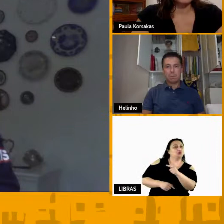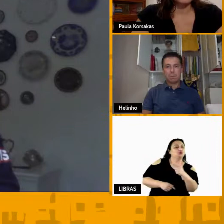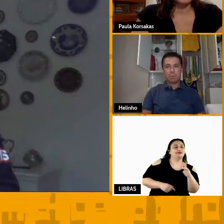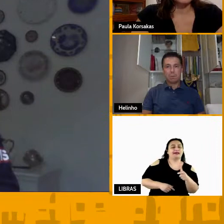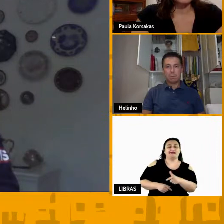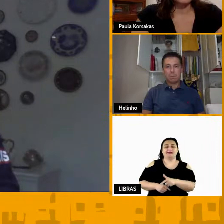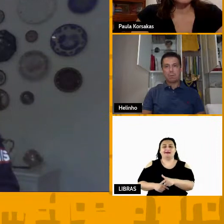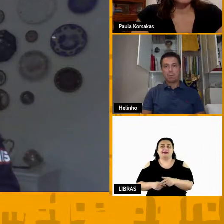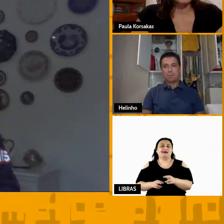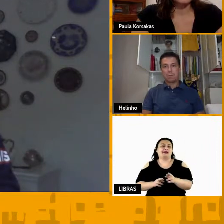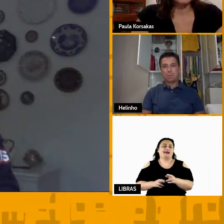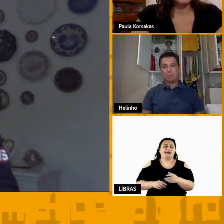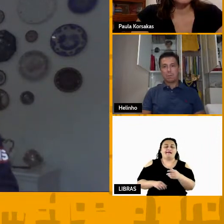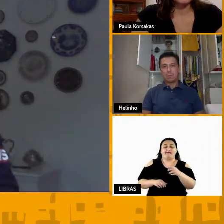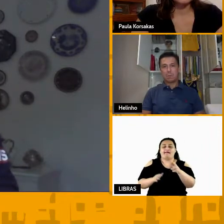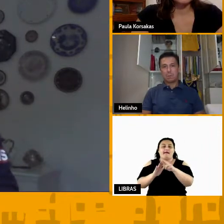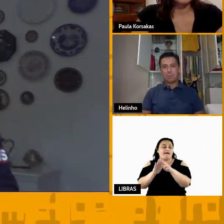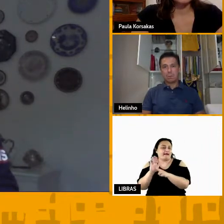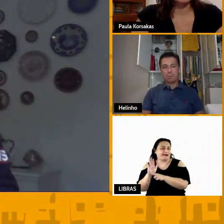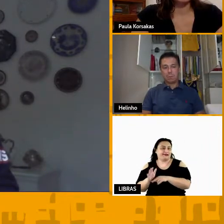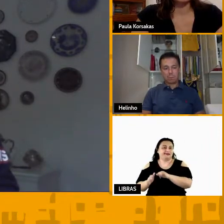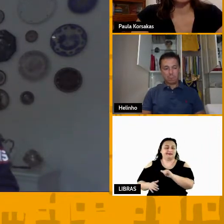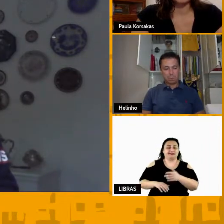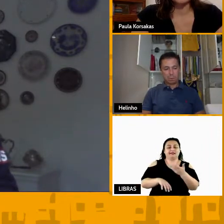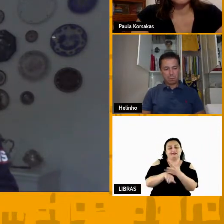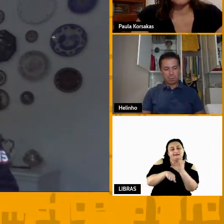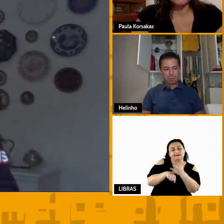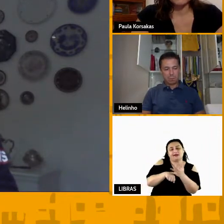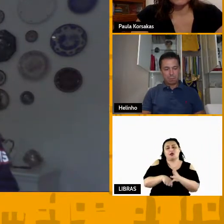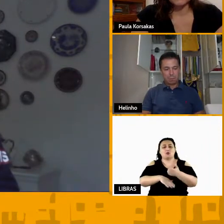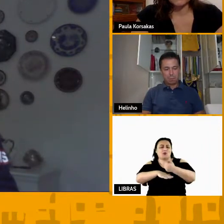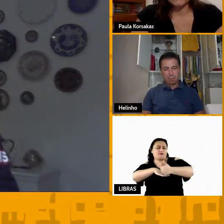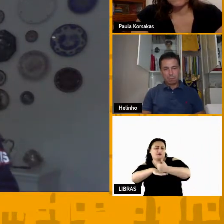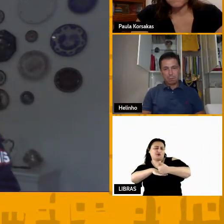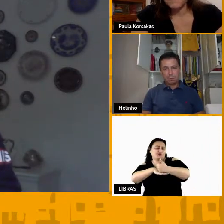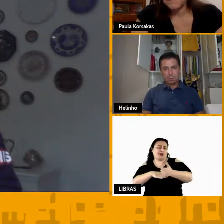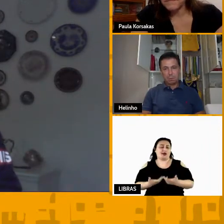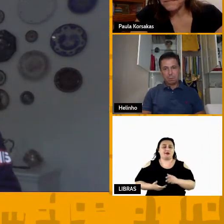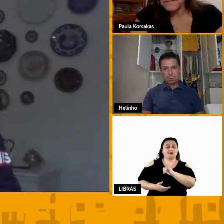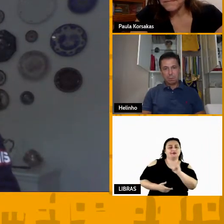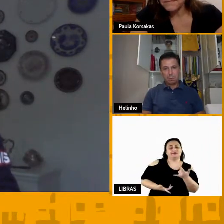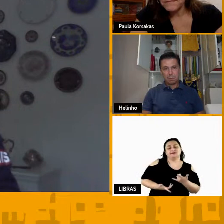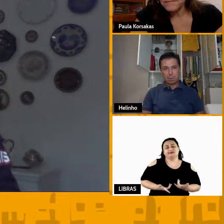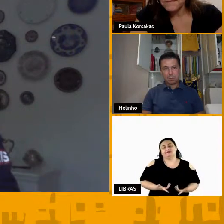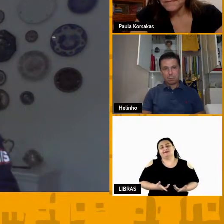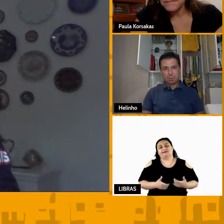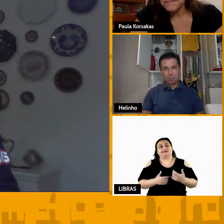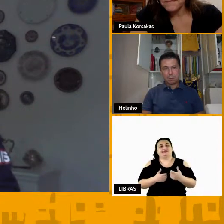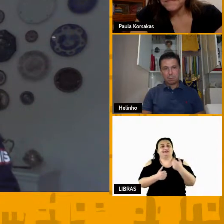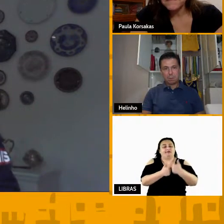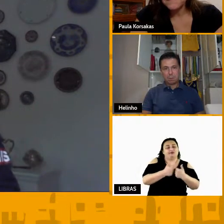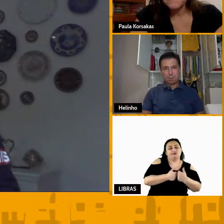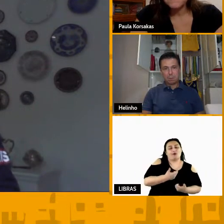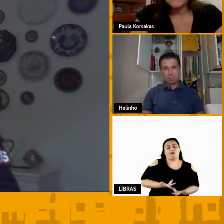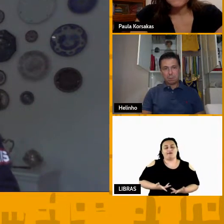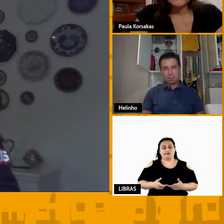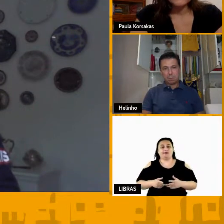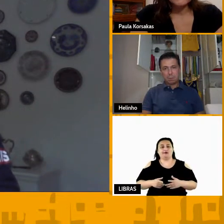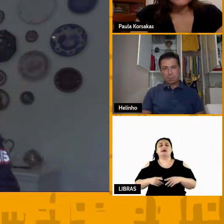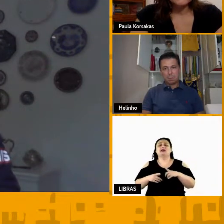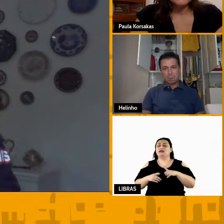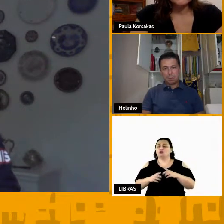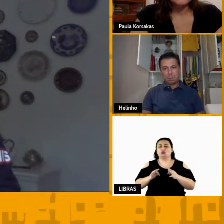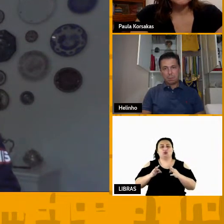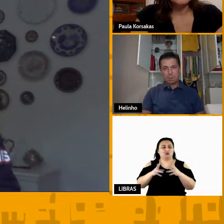essa experiência de termos jogado profissionalmente, termos vivenciado essa vida de atleta, e termos